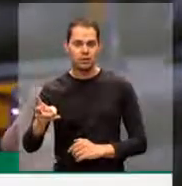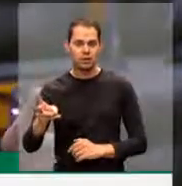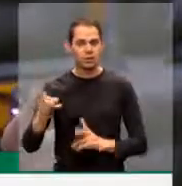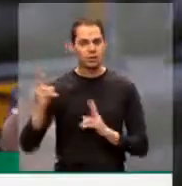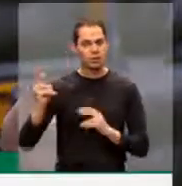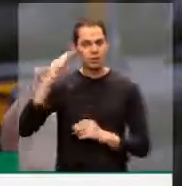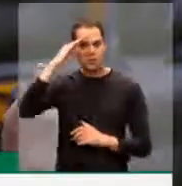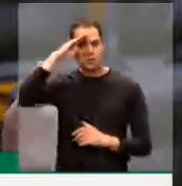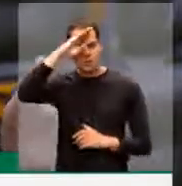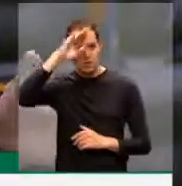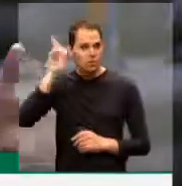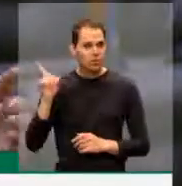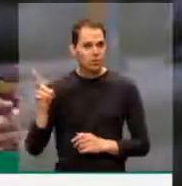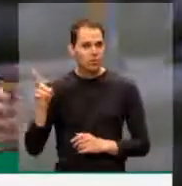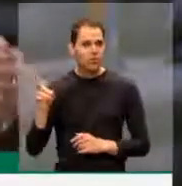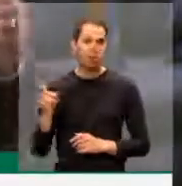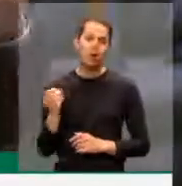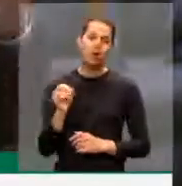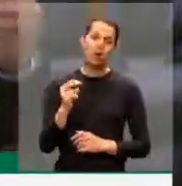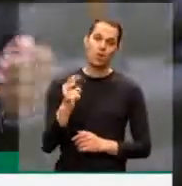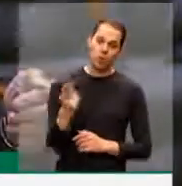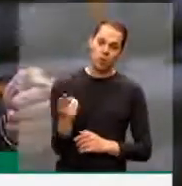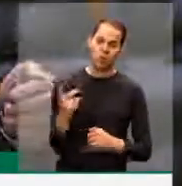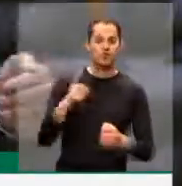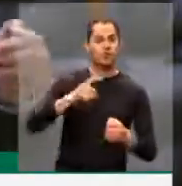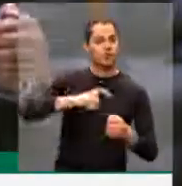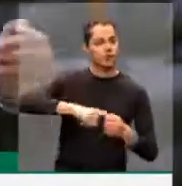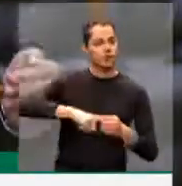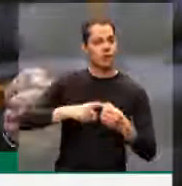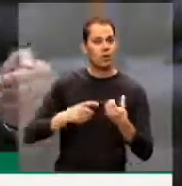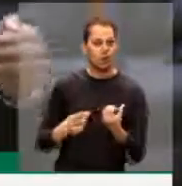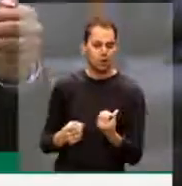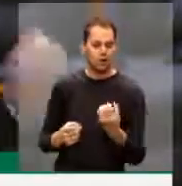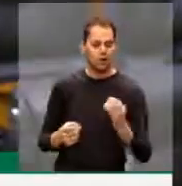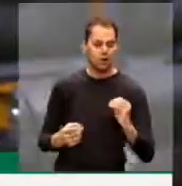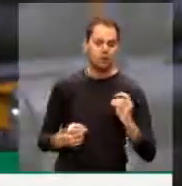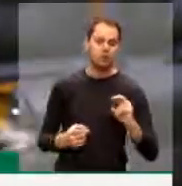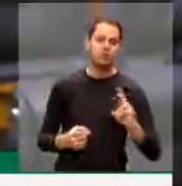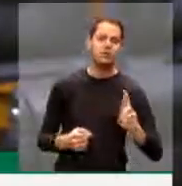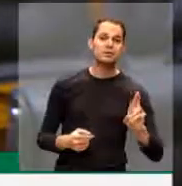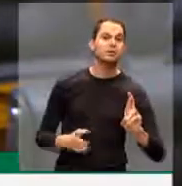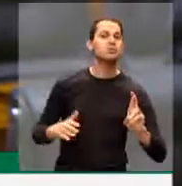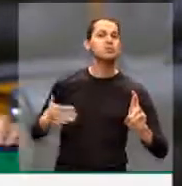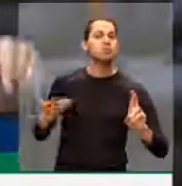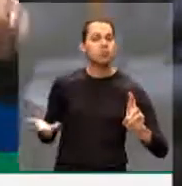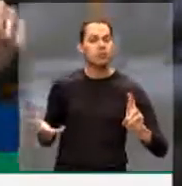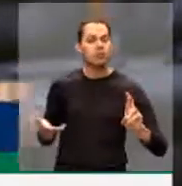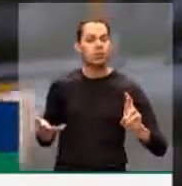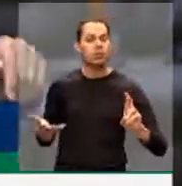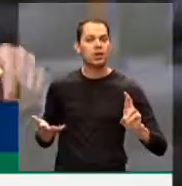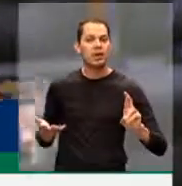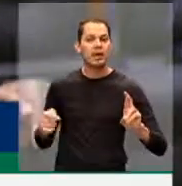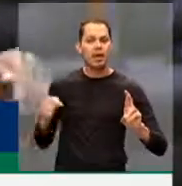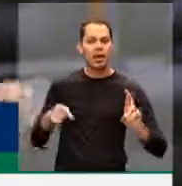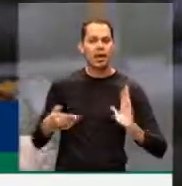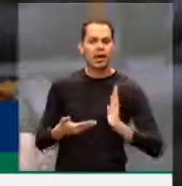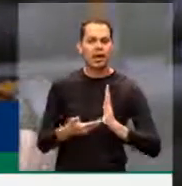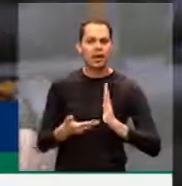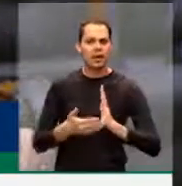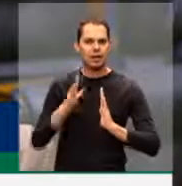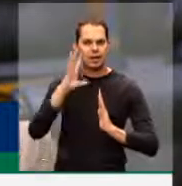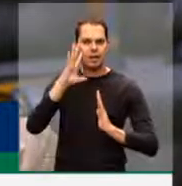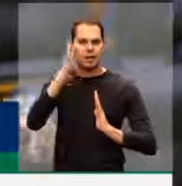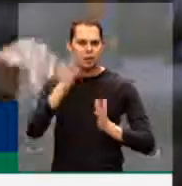Bolsonaro, ou se vai retomar o valor de R$,00 que esta casa